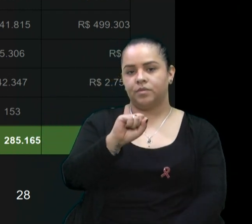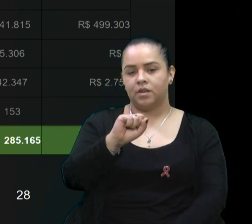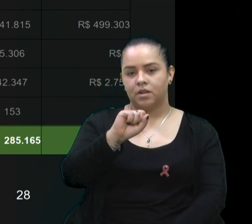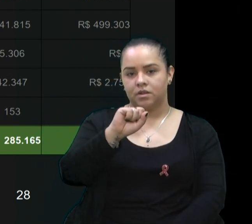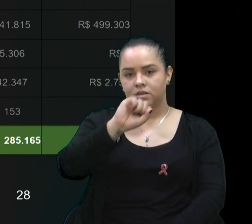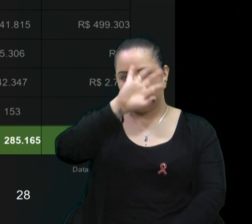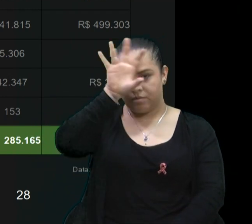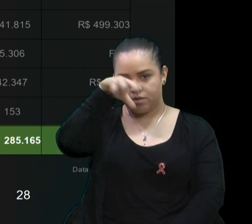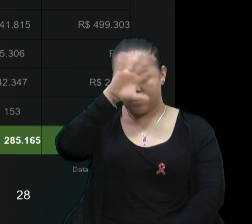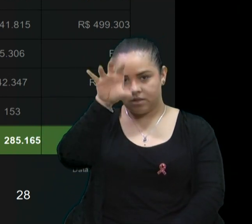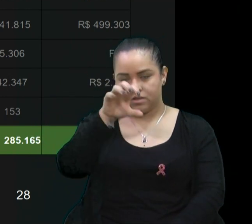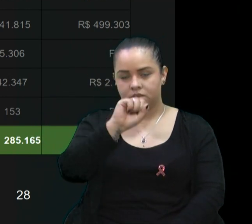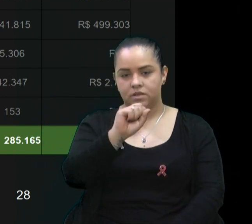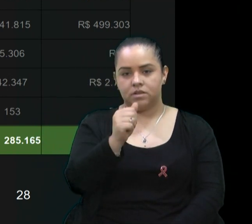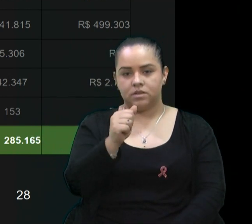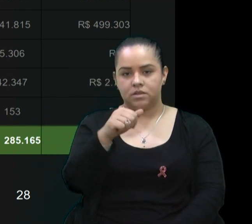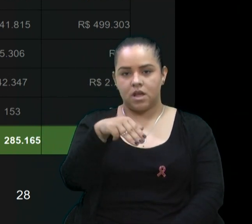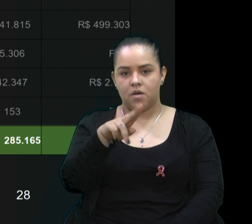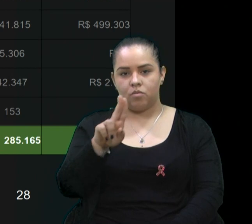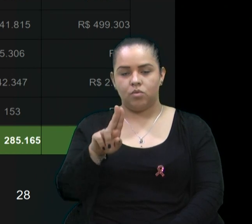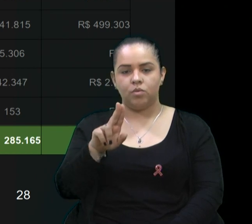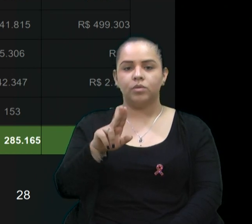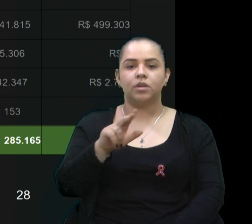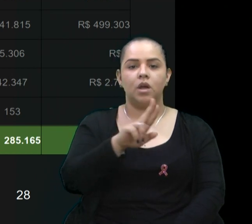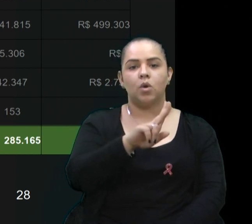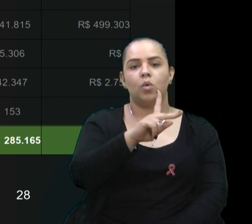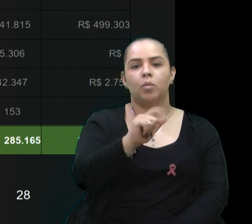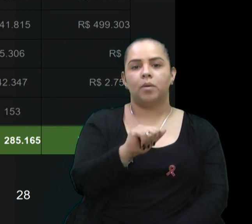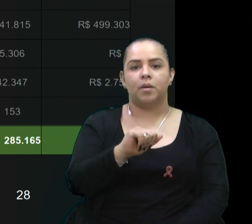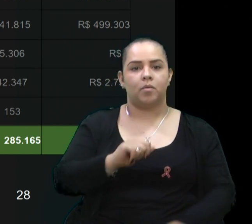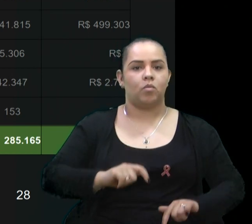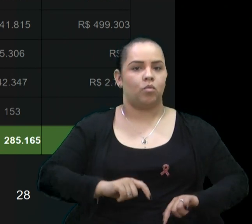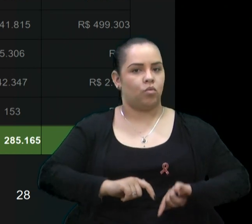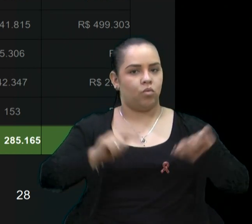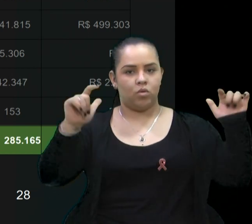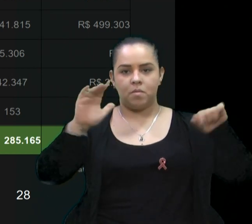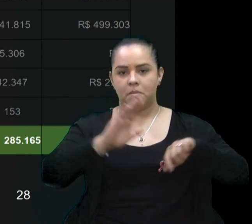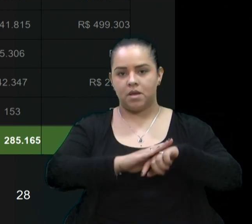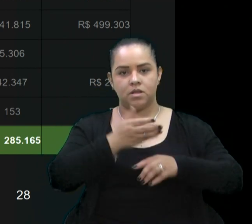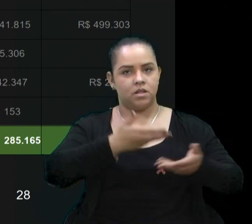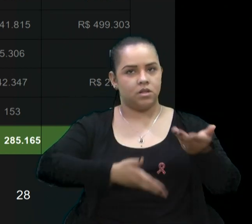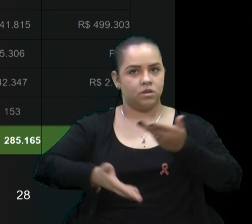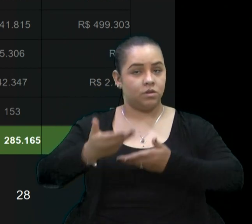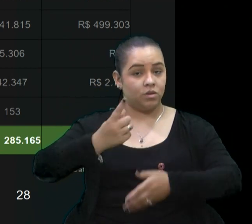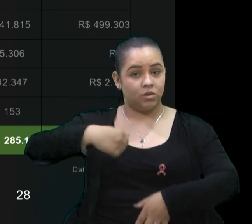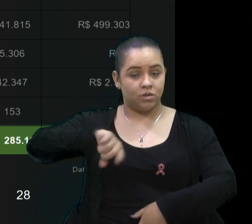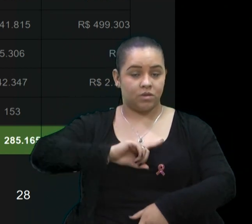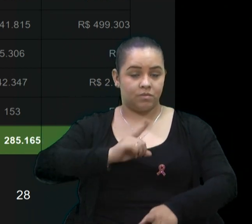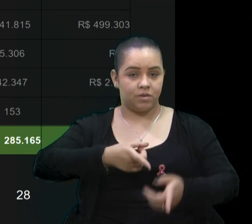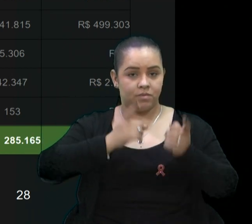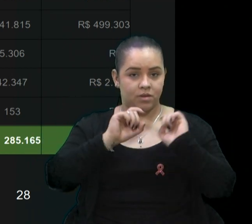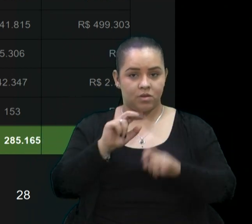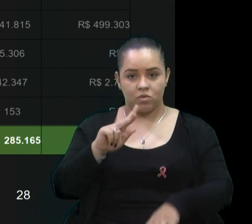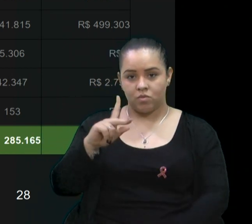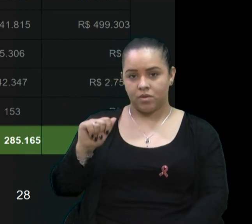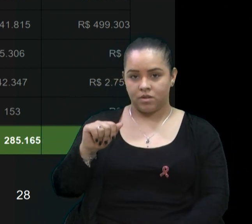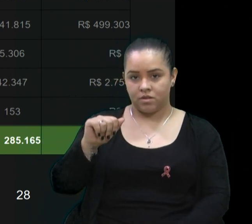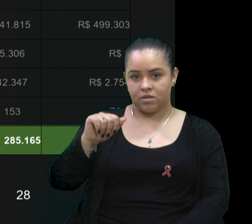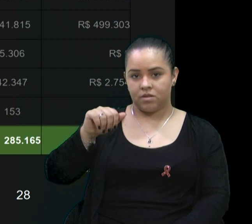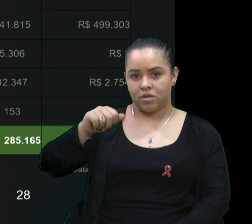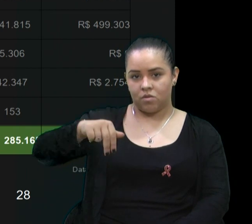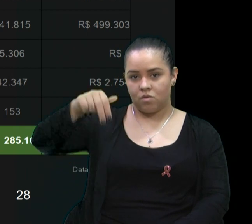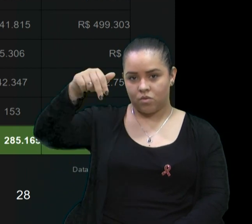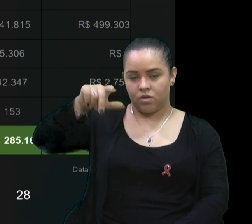Nas UPAs, os atendimentos também aumentaram significativamente. A gente pode ver que a UPA Zona Norte, de 87 mil, passou para